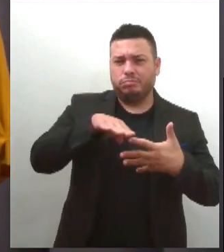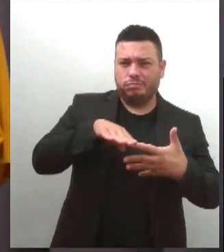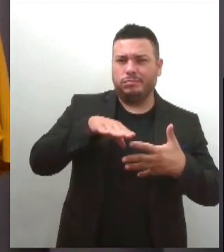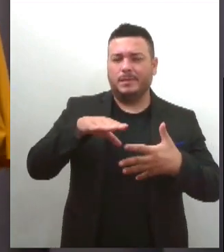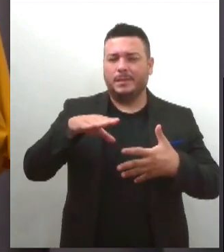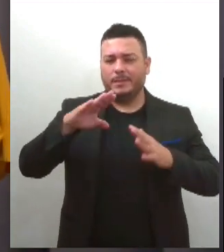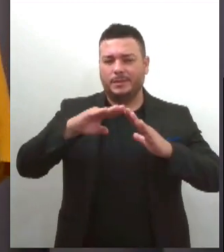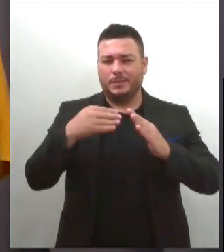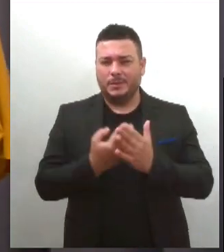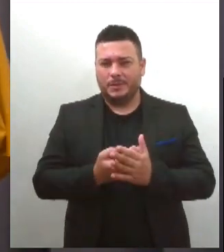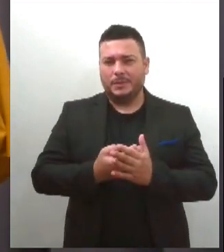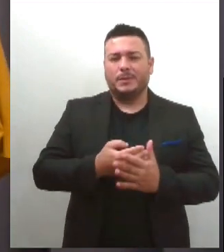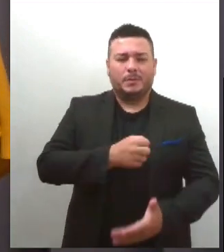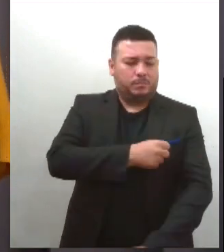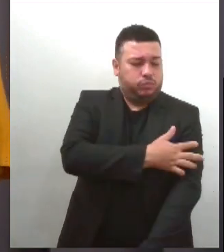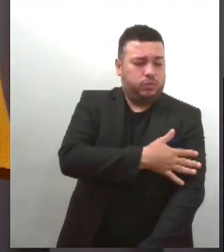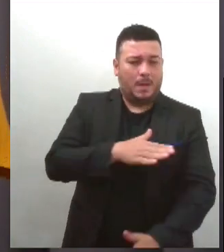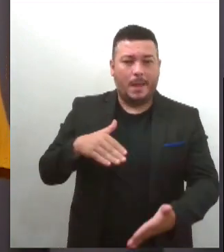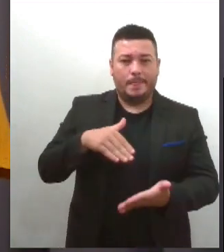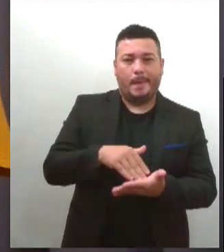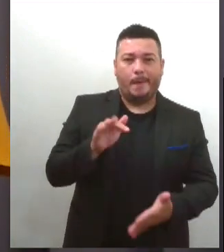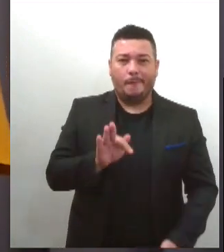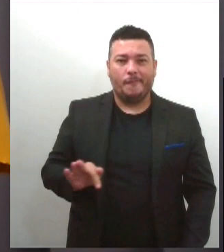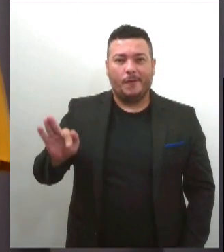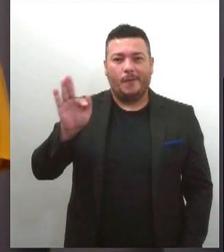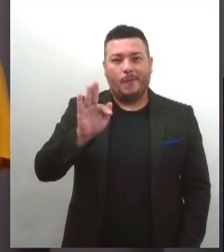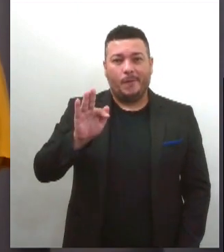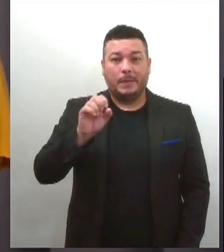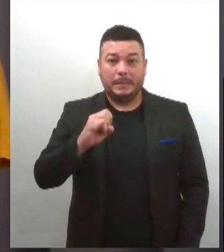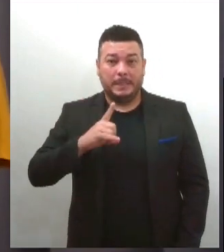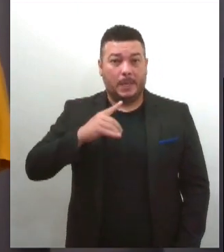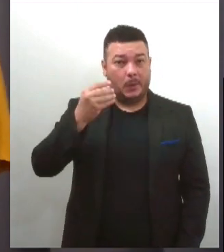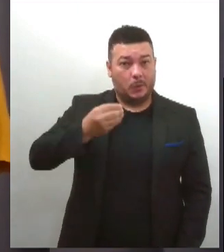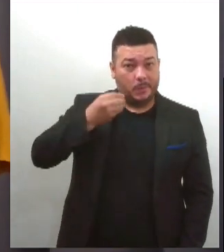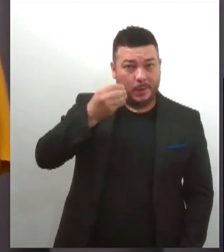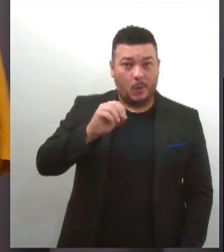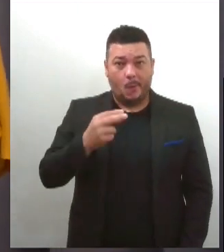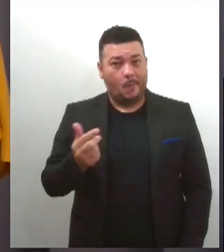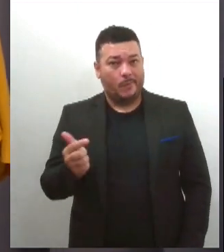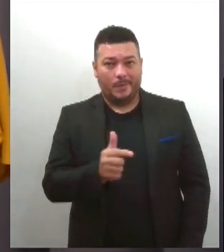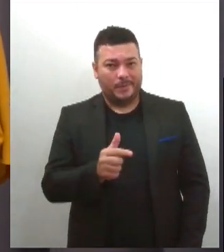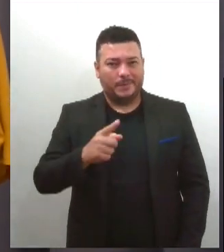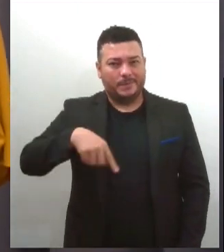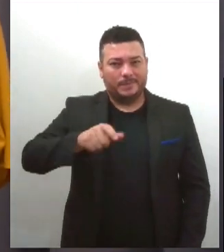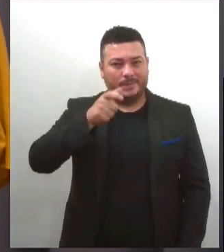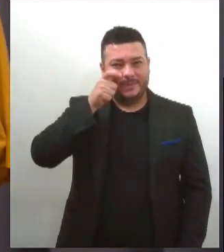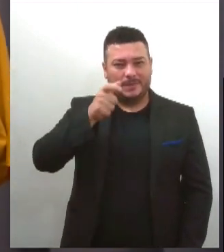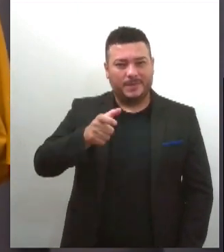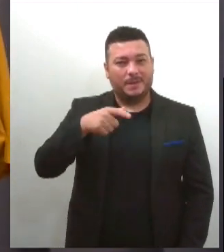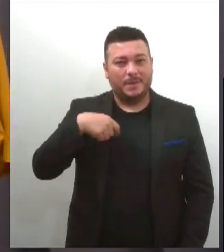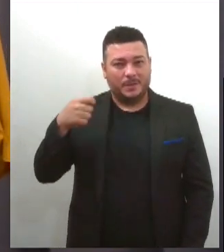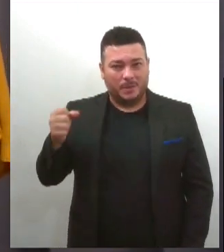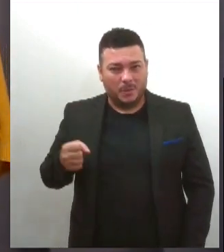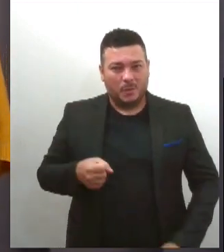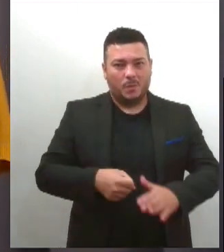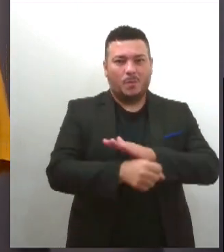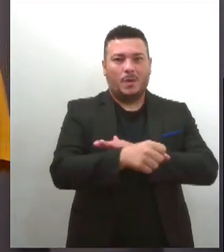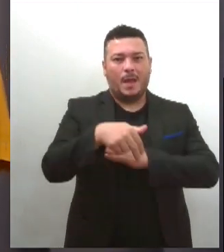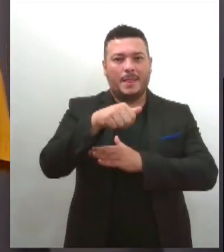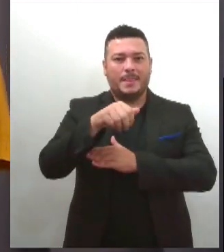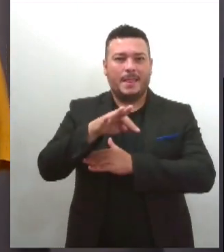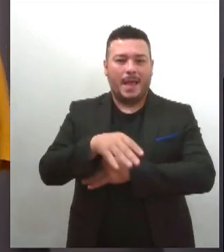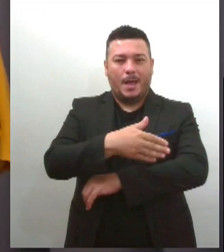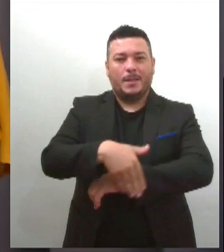ao ensino superior com ou sem experiência comprovada. Os interessados devem se dirigir ao NAT, que está localizado na rua